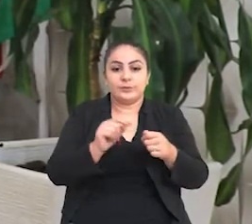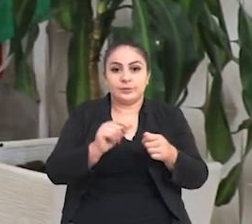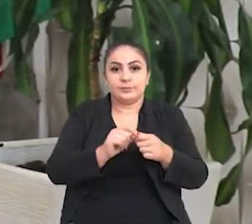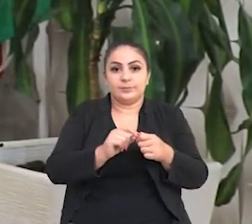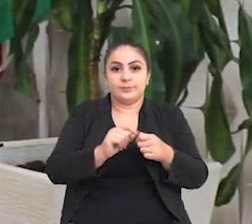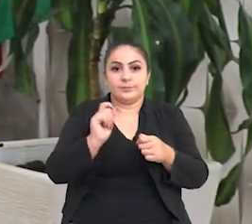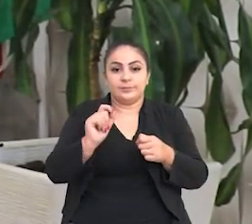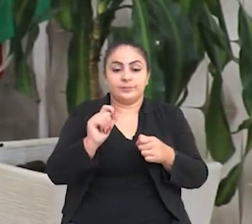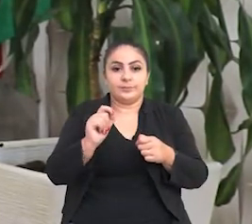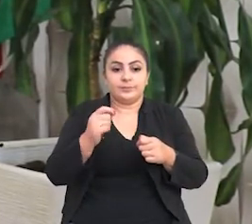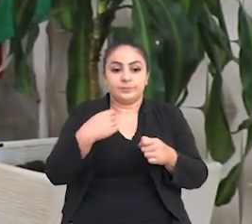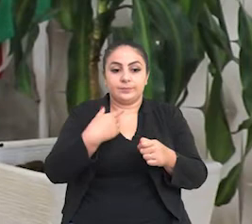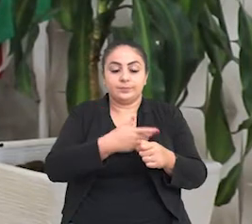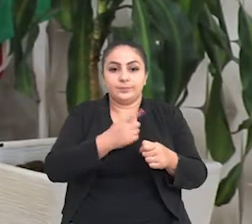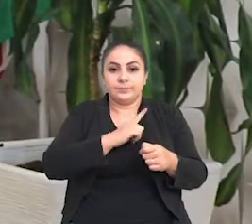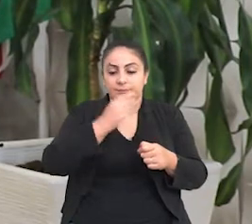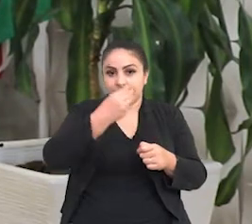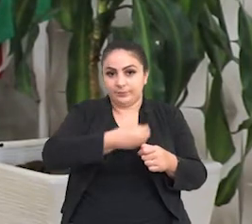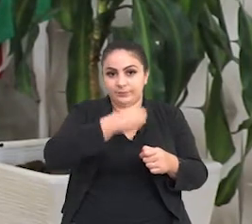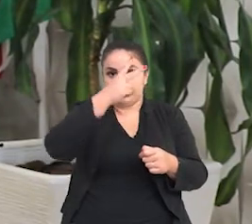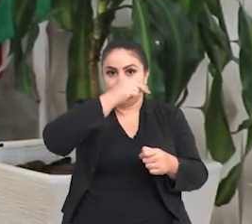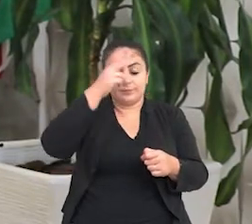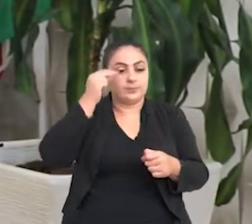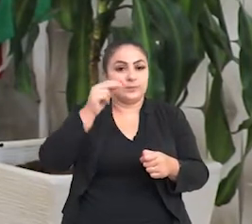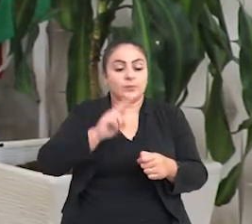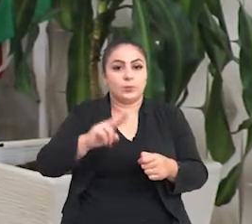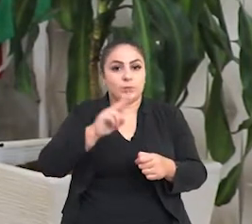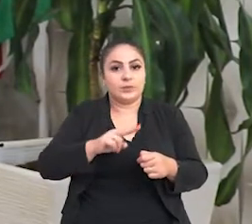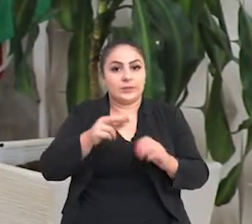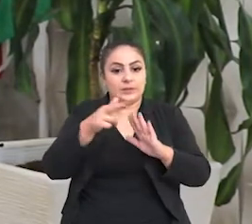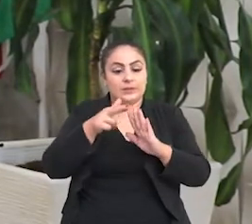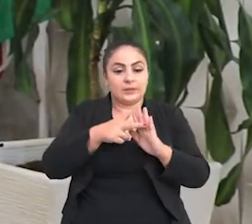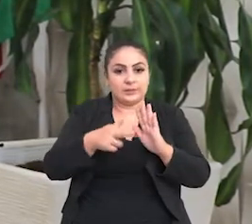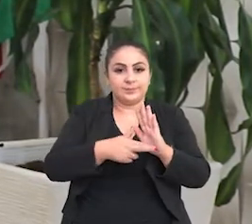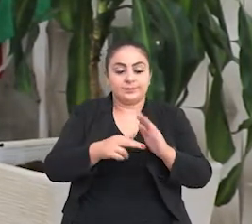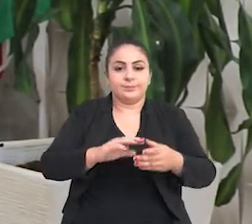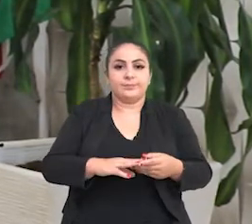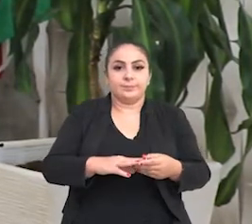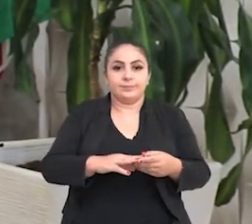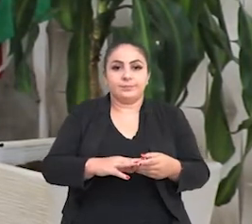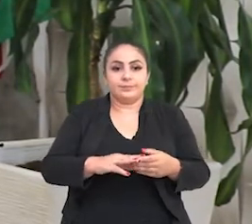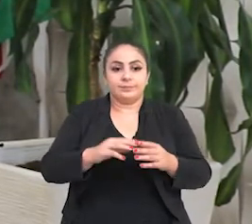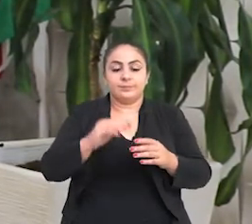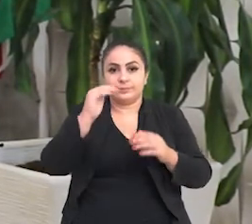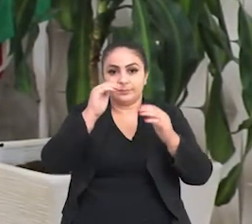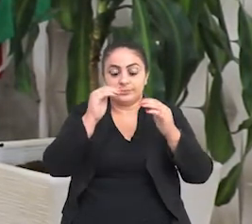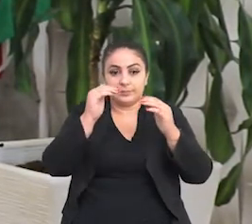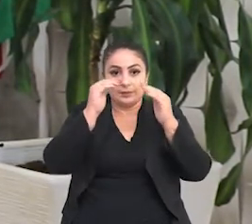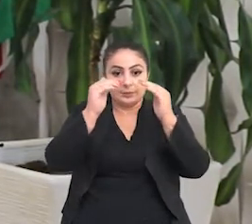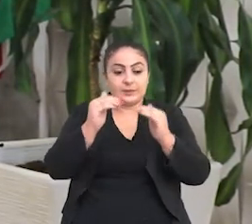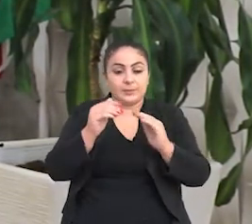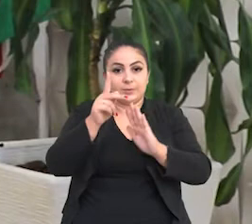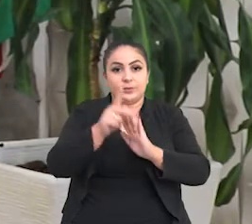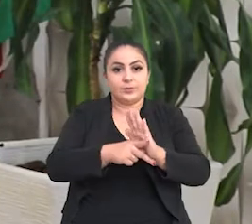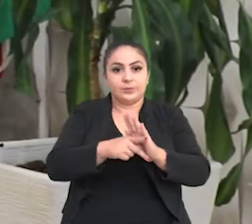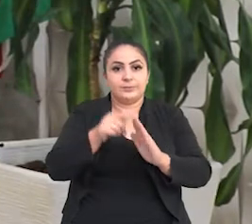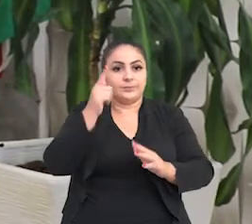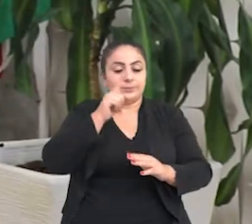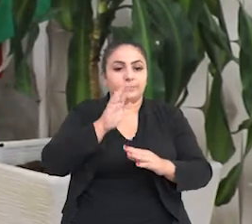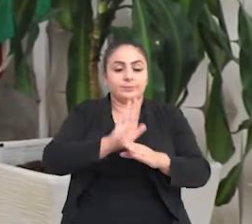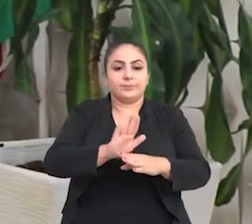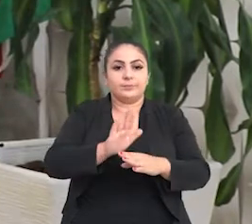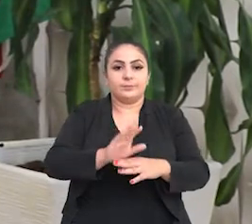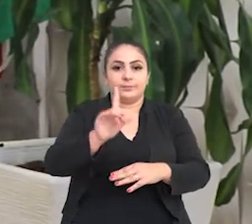faz com que também passemos nos municípios a adotar medidas, a adotar protocolos que